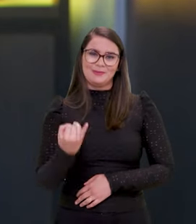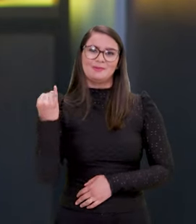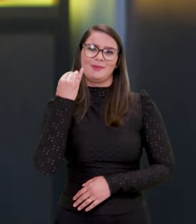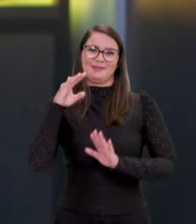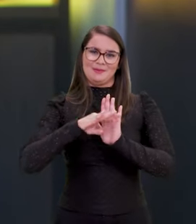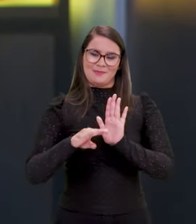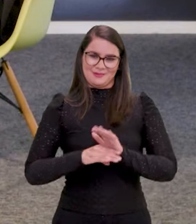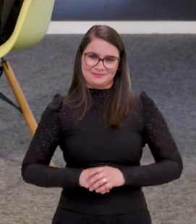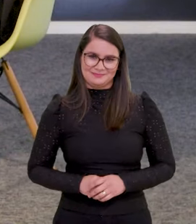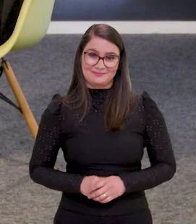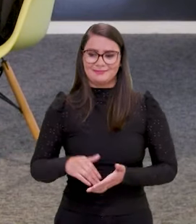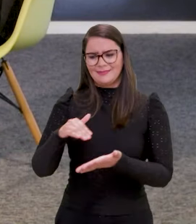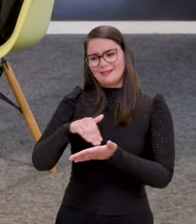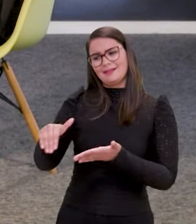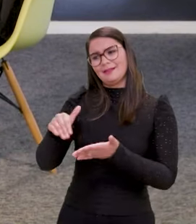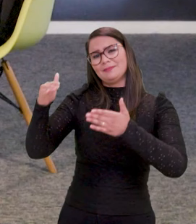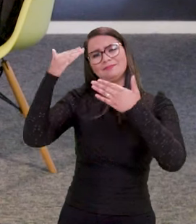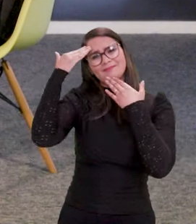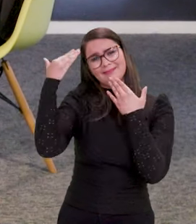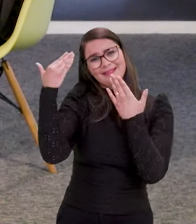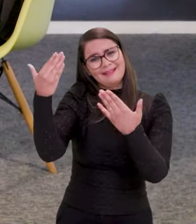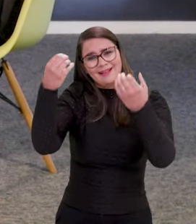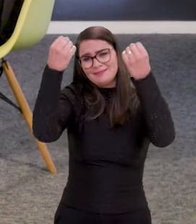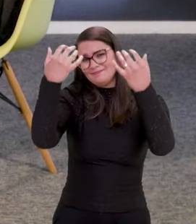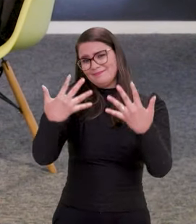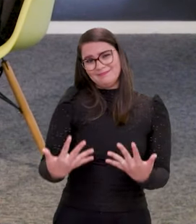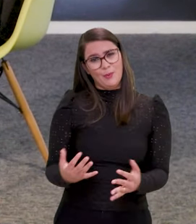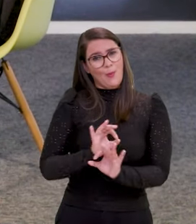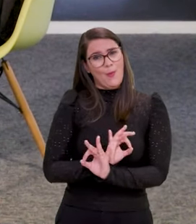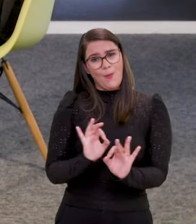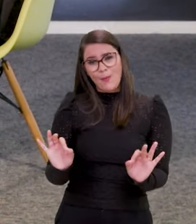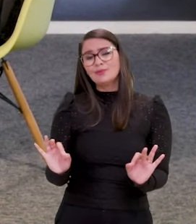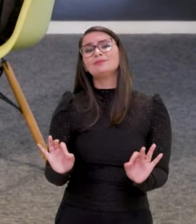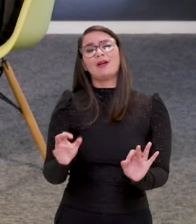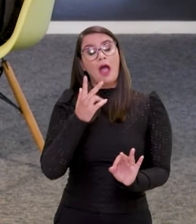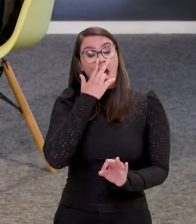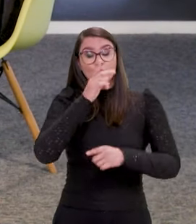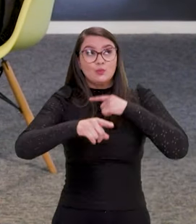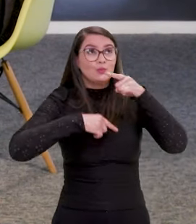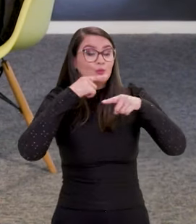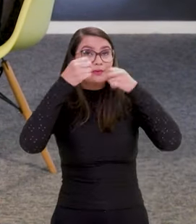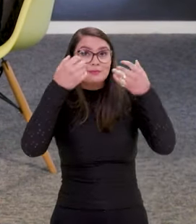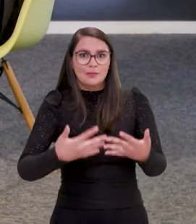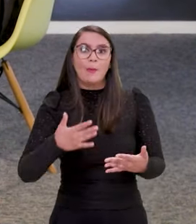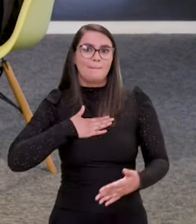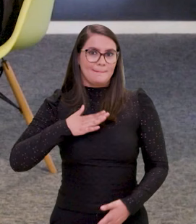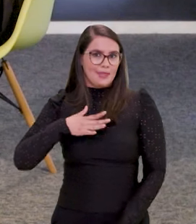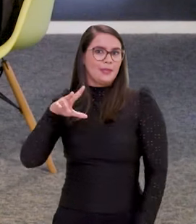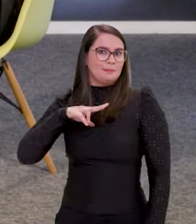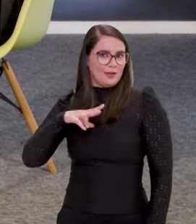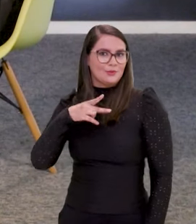endereça a pauta dessa maneira. Secretário, muito obrigada pelos seus esclarecimentos aqui, que eu acho que tirou várias dúvidas, inclusive